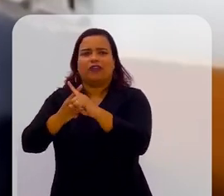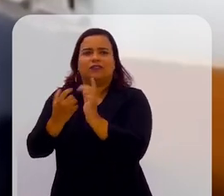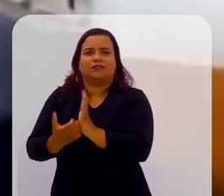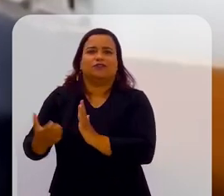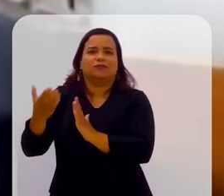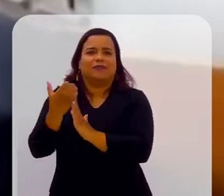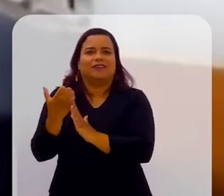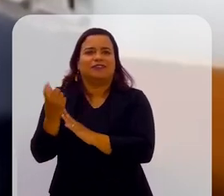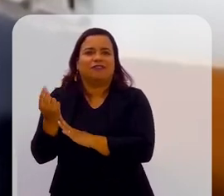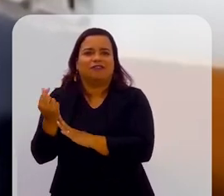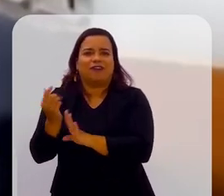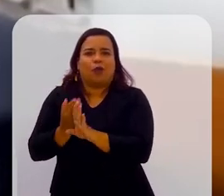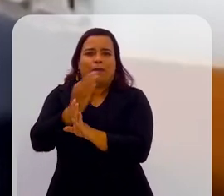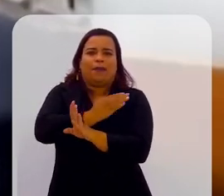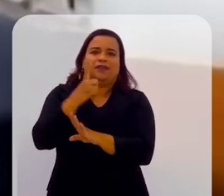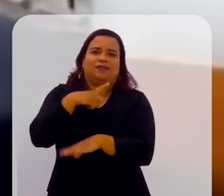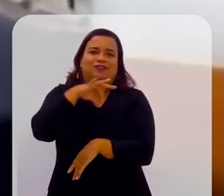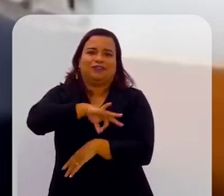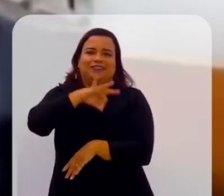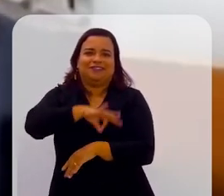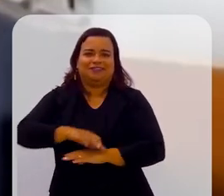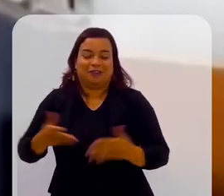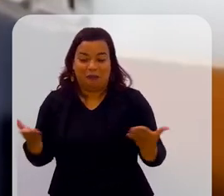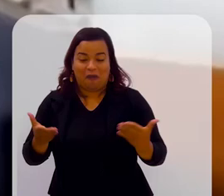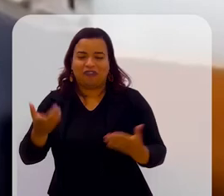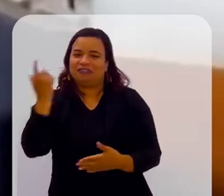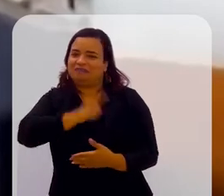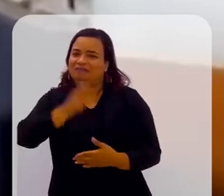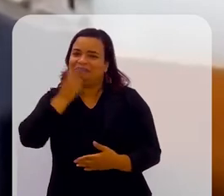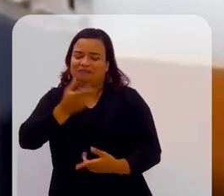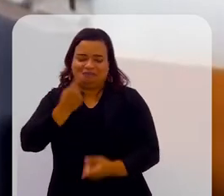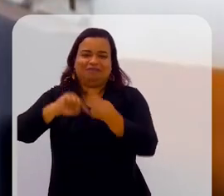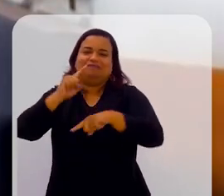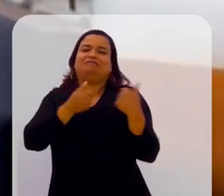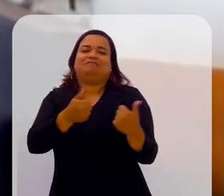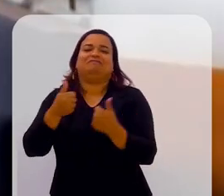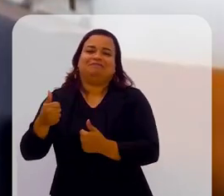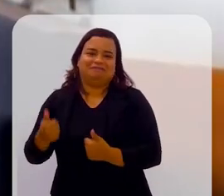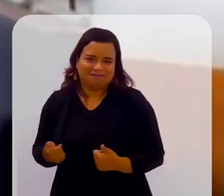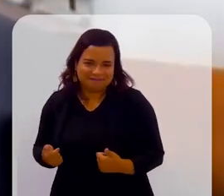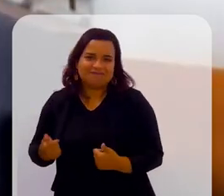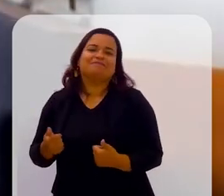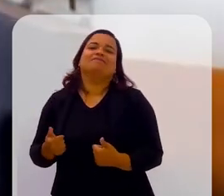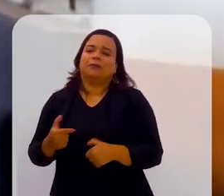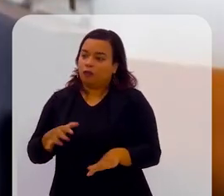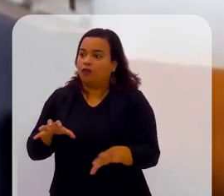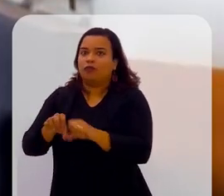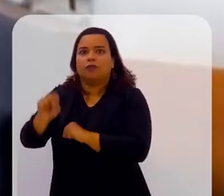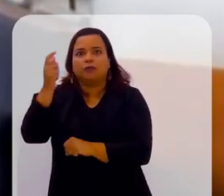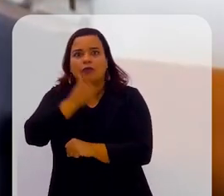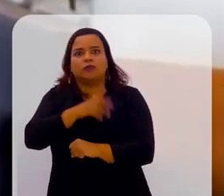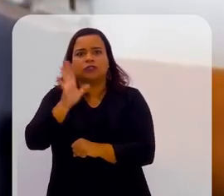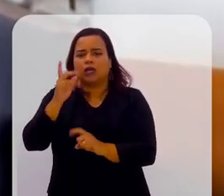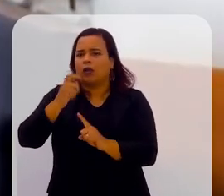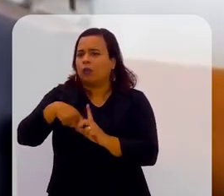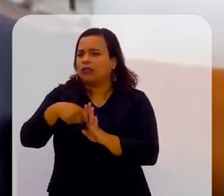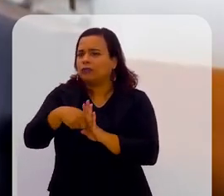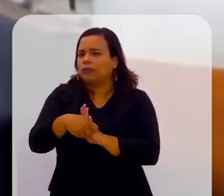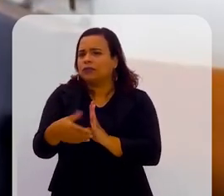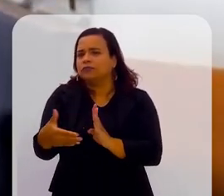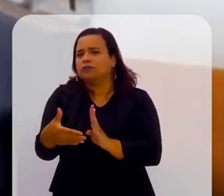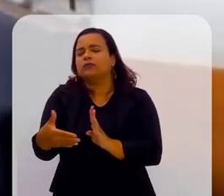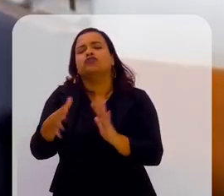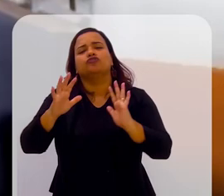o valor que ele tinha de renda. Quando ele terminou o curso, ele já estava ali, eu diria que uns quatro meses